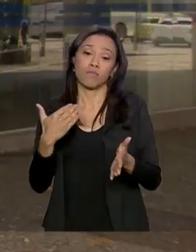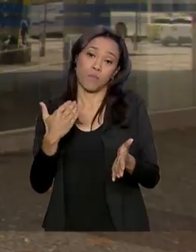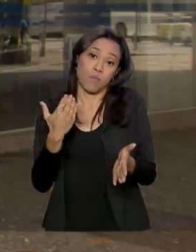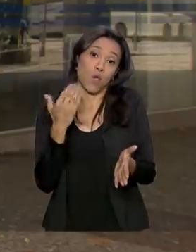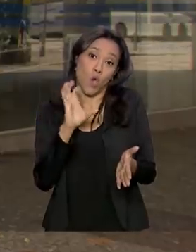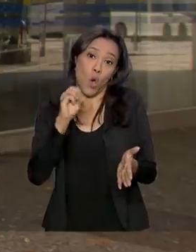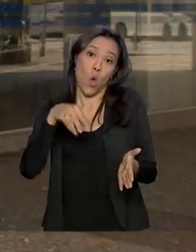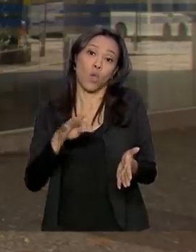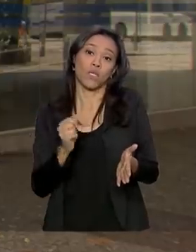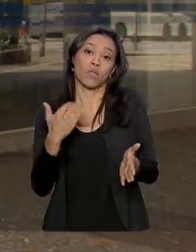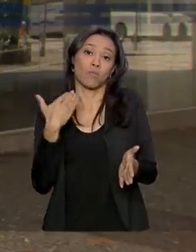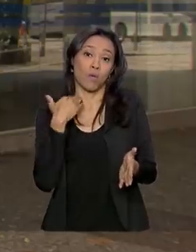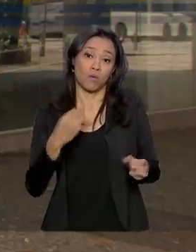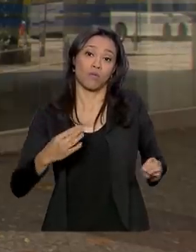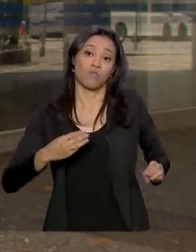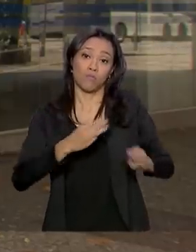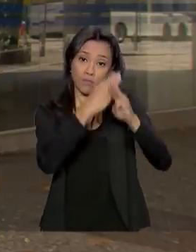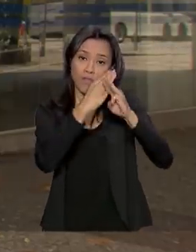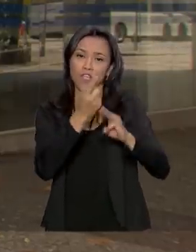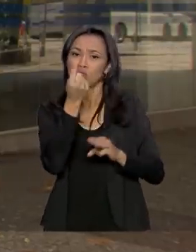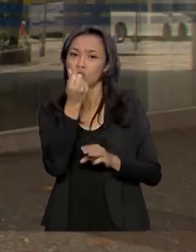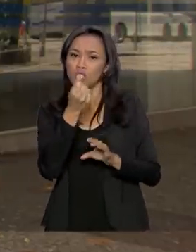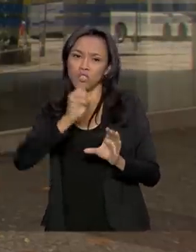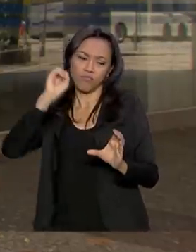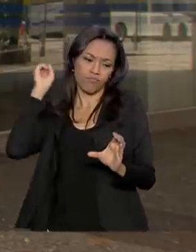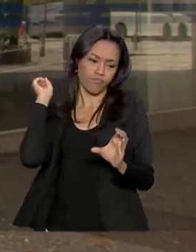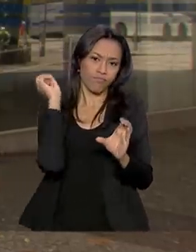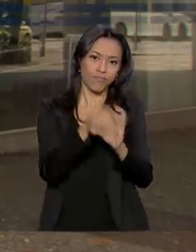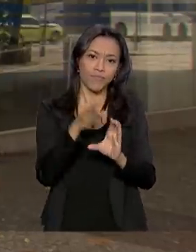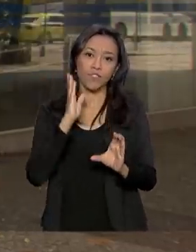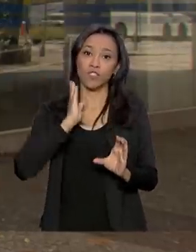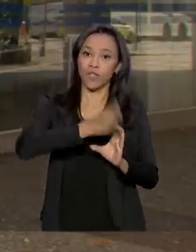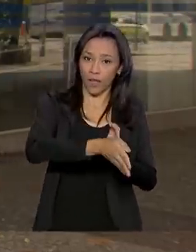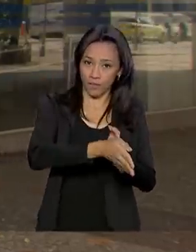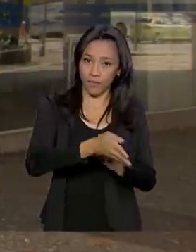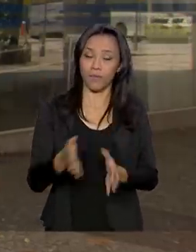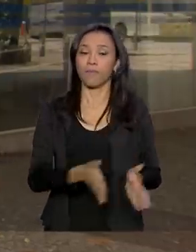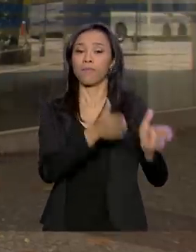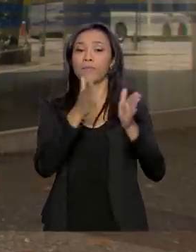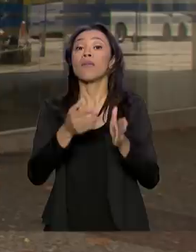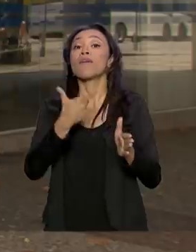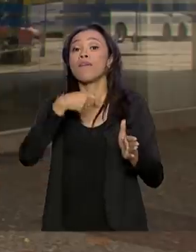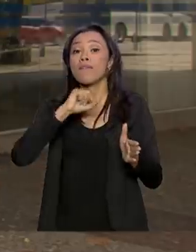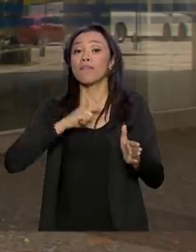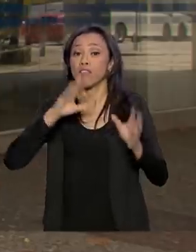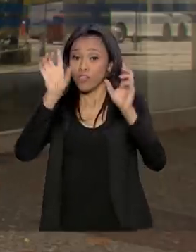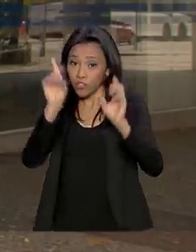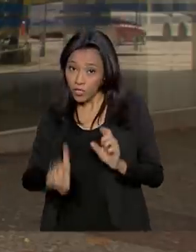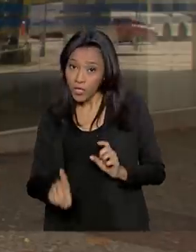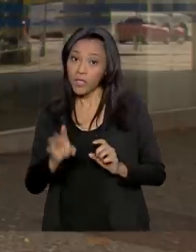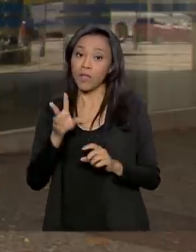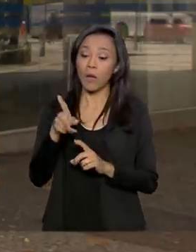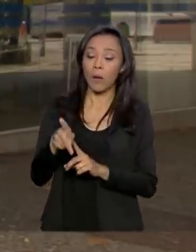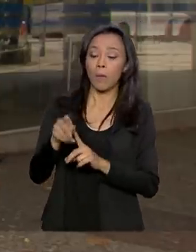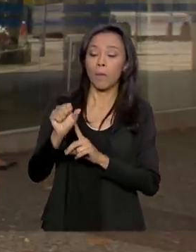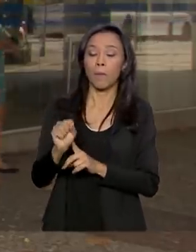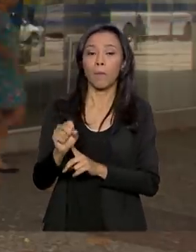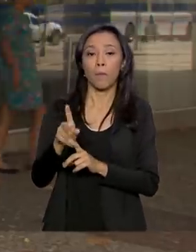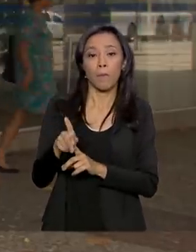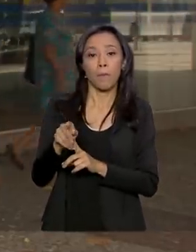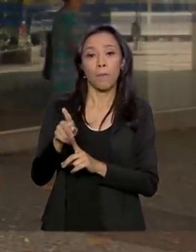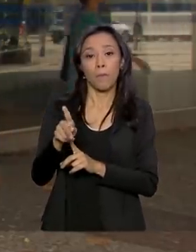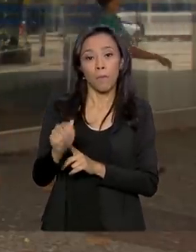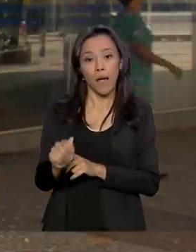Federal, para esses, foi feito um depósito automático na última terça-feira. Os servidores que têm direito ao PASEP, o Programa de Formação do